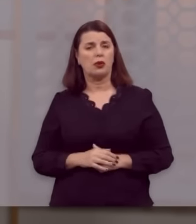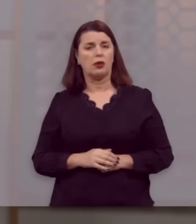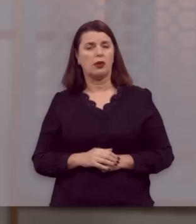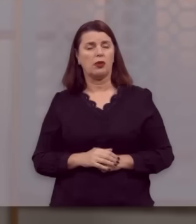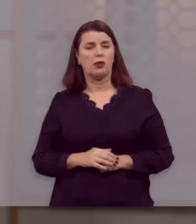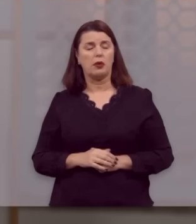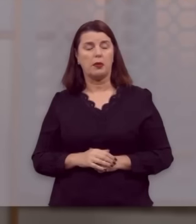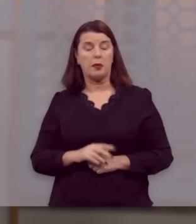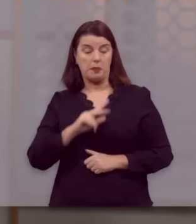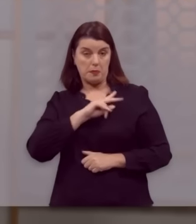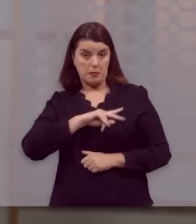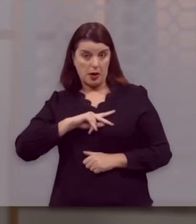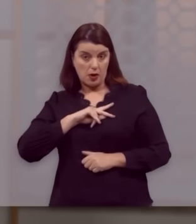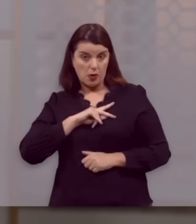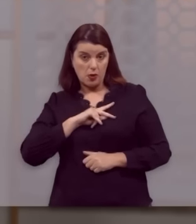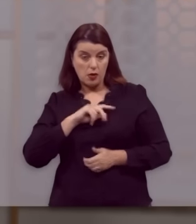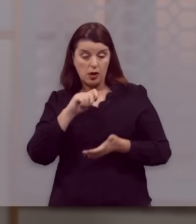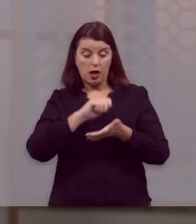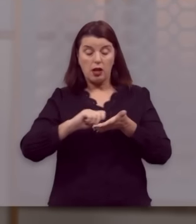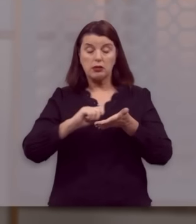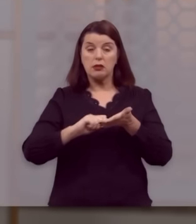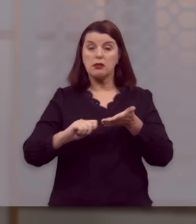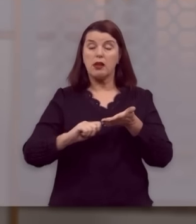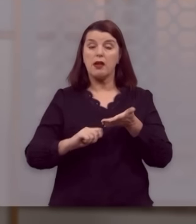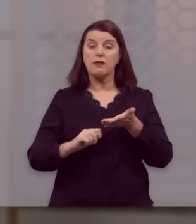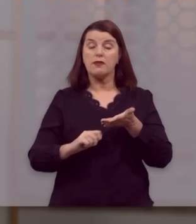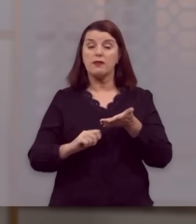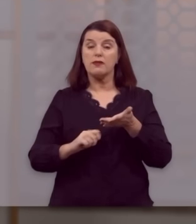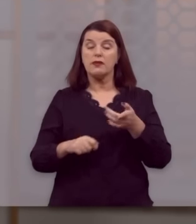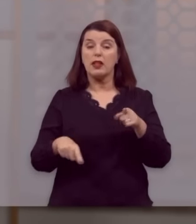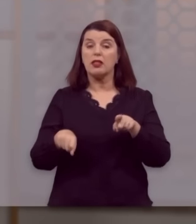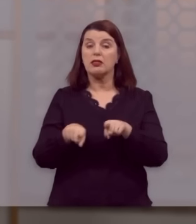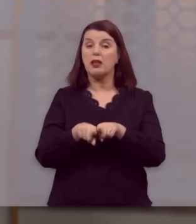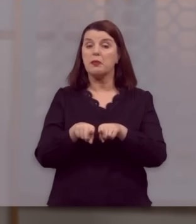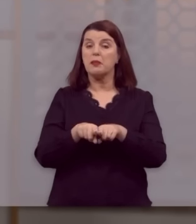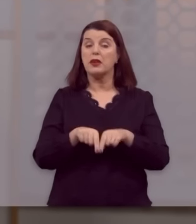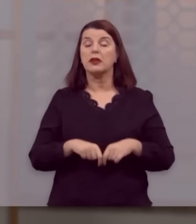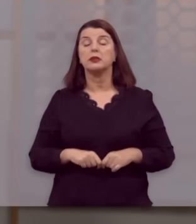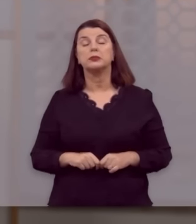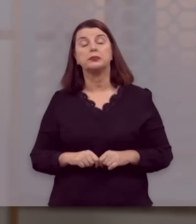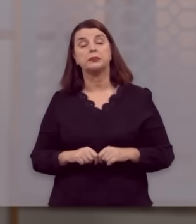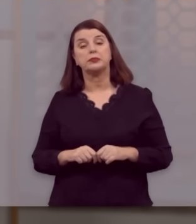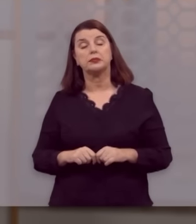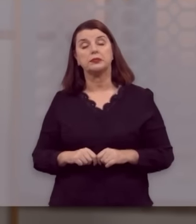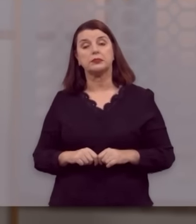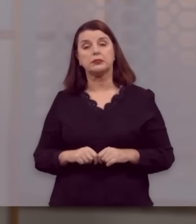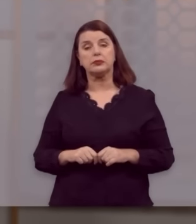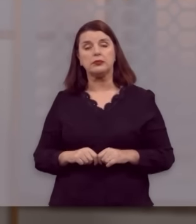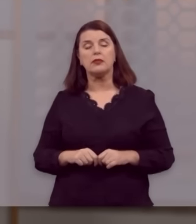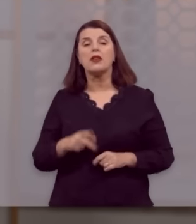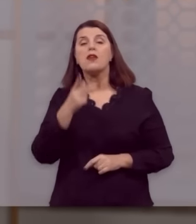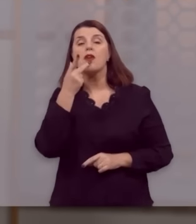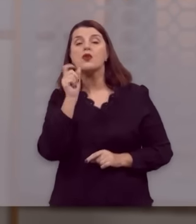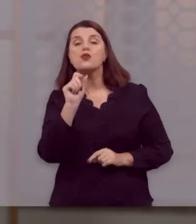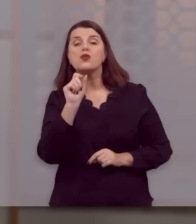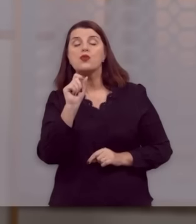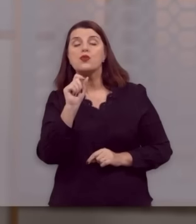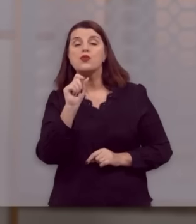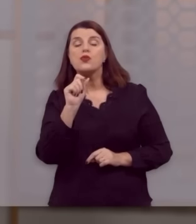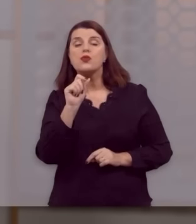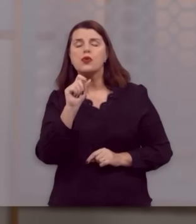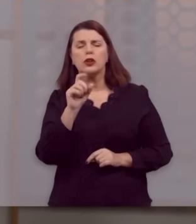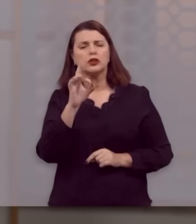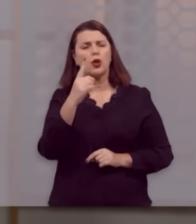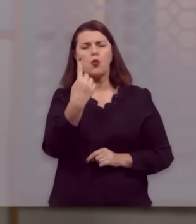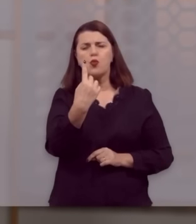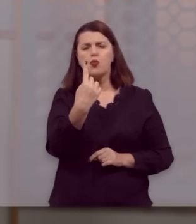O apóstolo Paulo, escrevendo sua carta a Timóteo, no capítulo 2, versículo 5, a primeira carta, ele diz assim, Há um